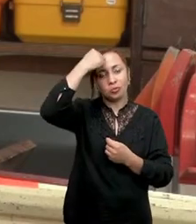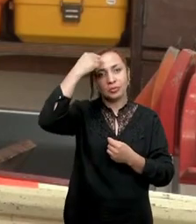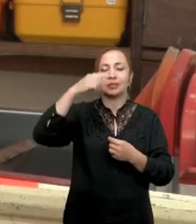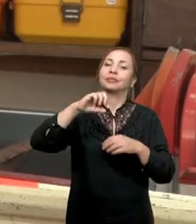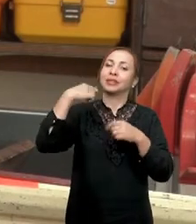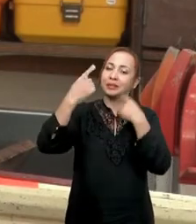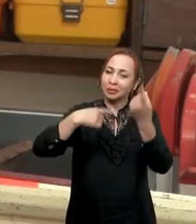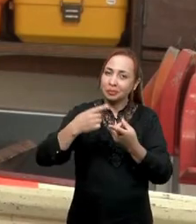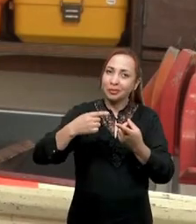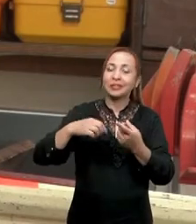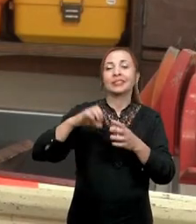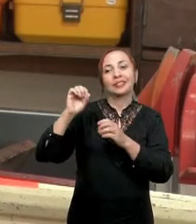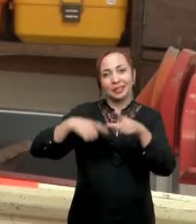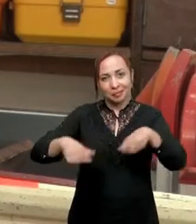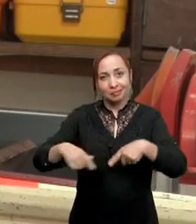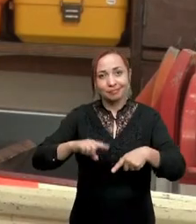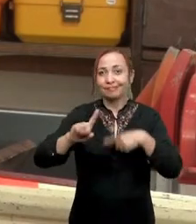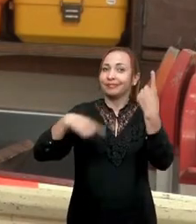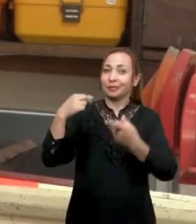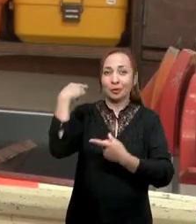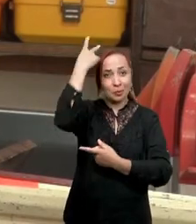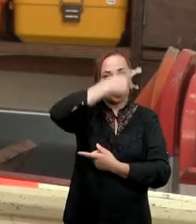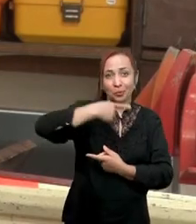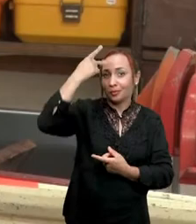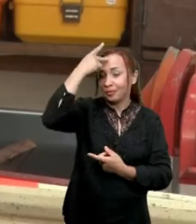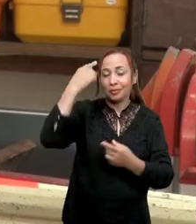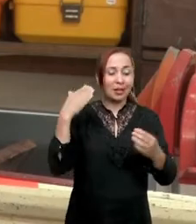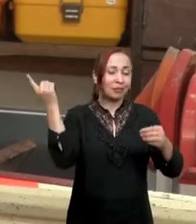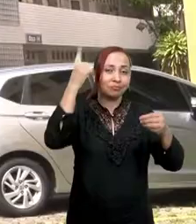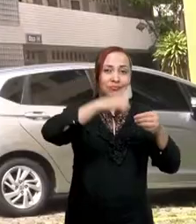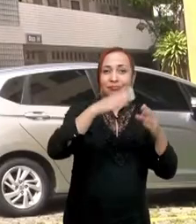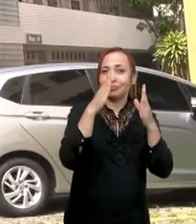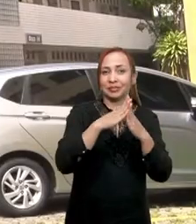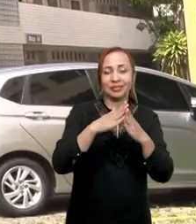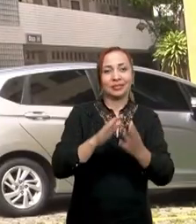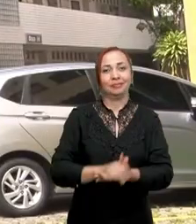trabalho e daí andar mais duas horas para pegar as crianças e mais um tempo até chegar em casa.